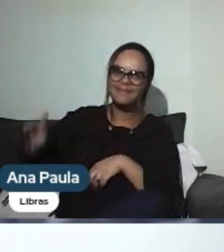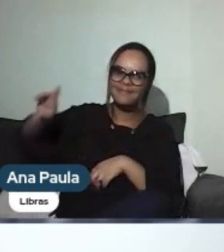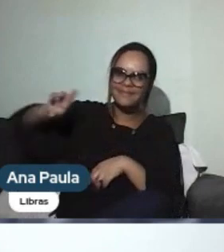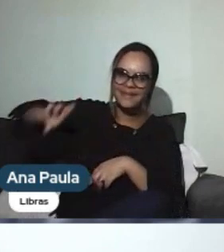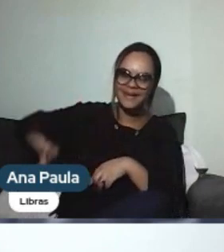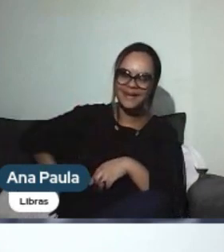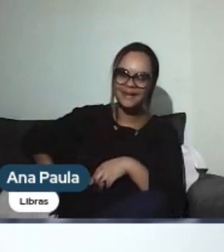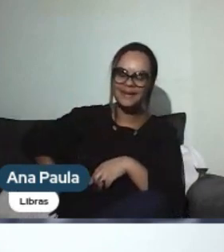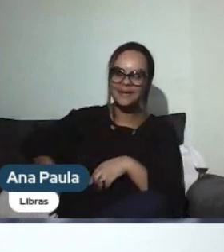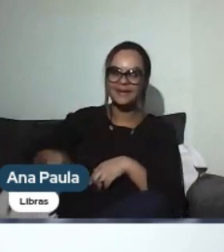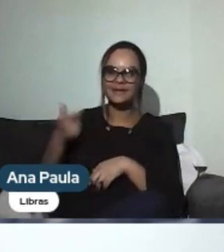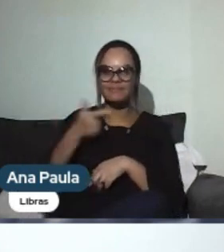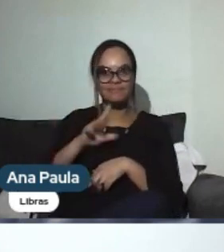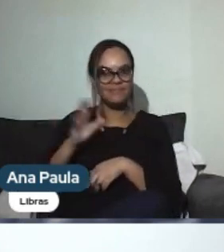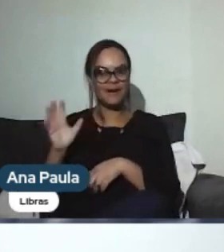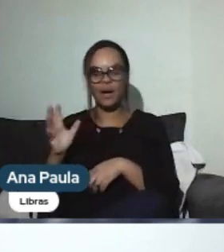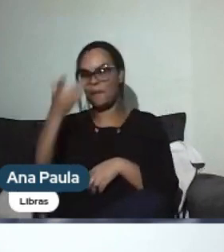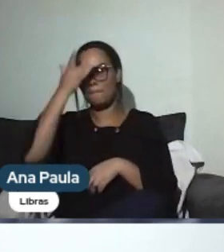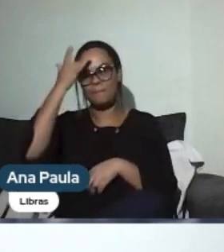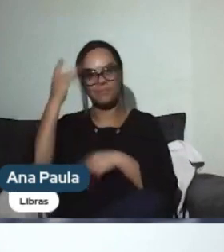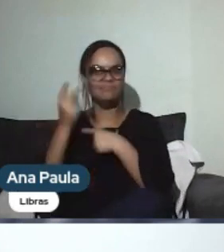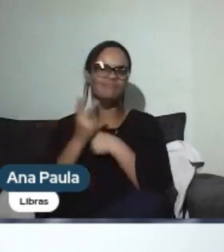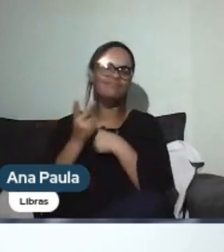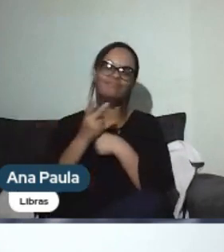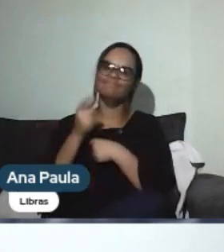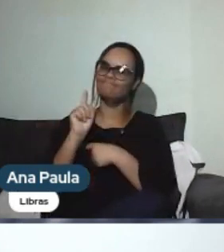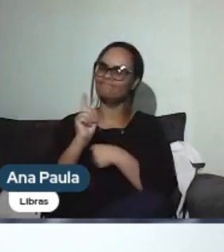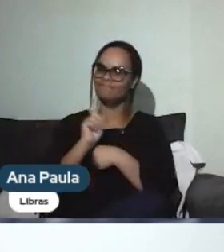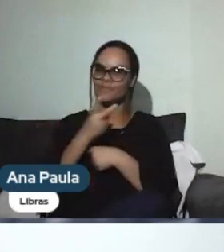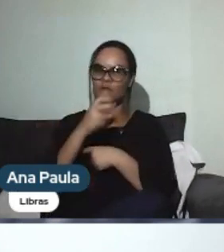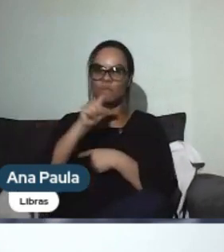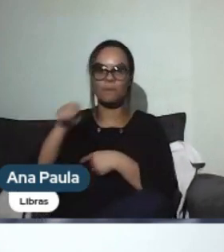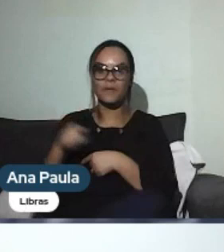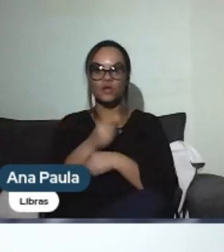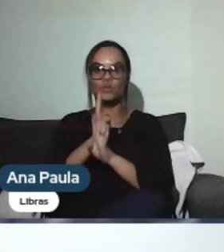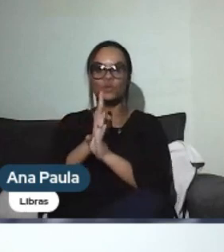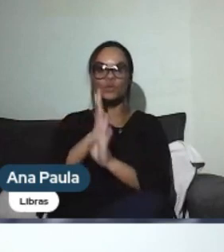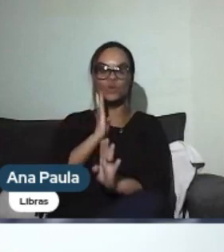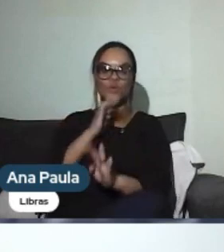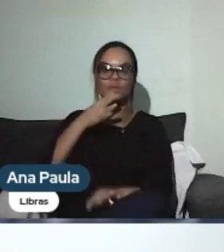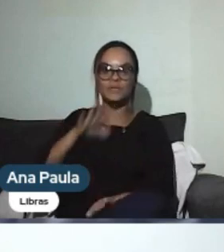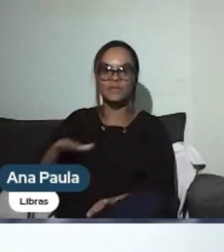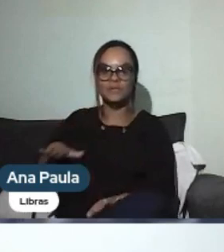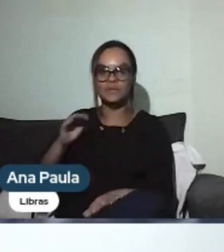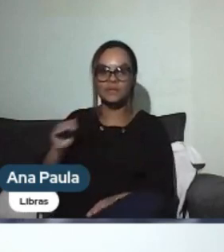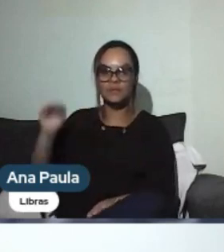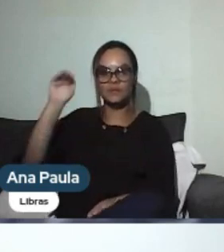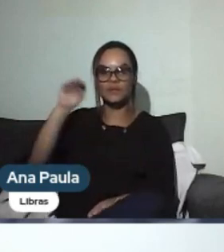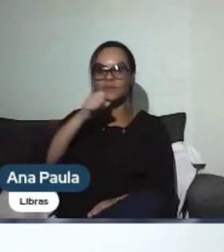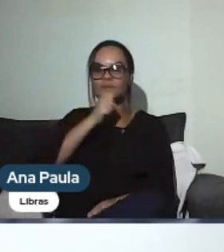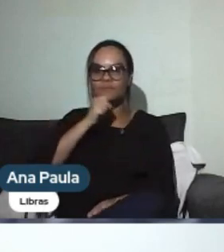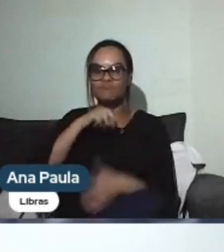infelizmente, não tem acontecido. E aí, hoje, nós temos mais de 50 mil pessoas na fila, entre crianças, adultos e idosos,